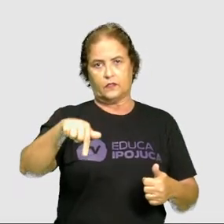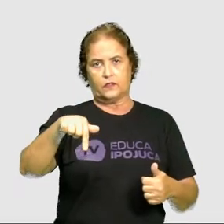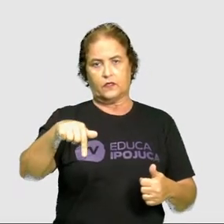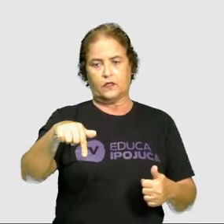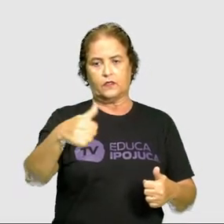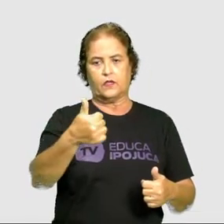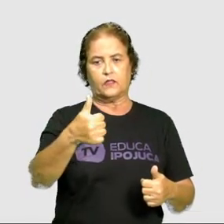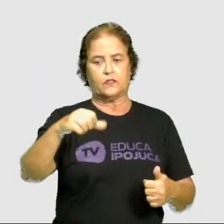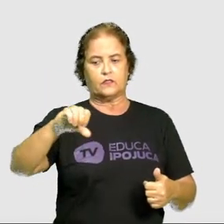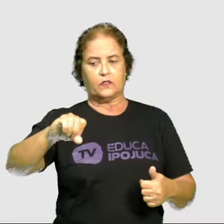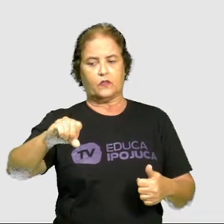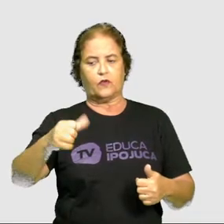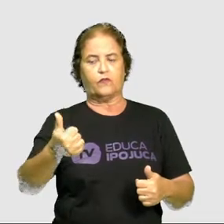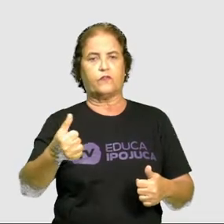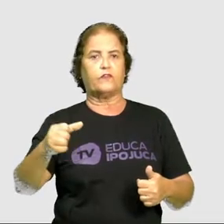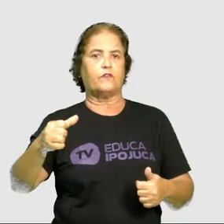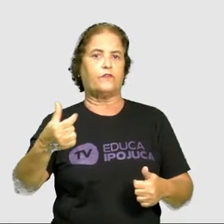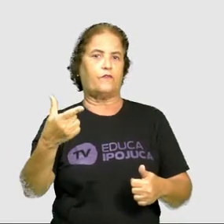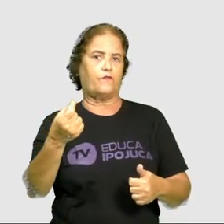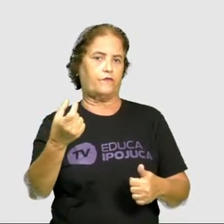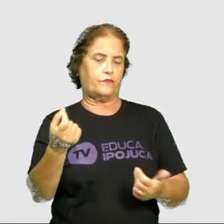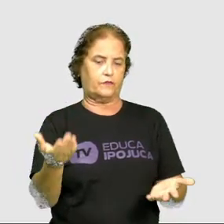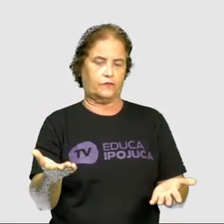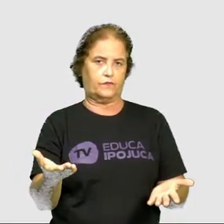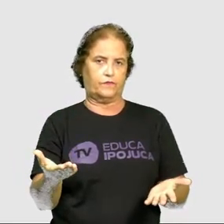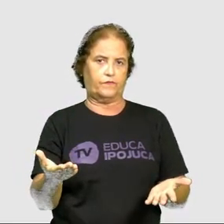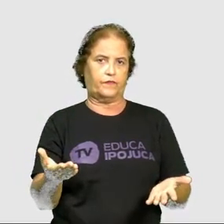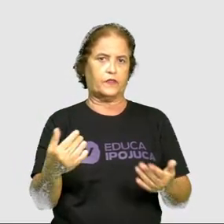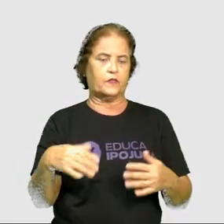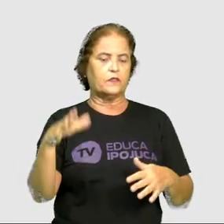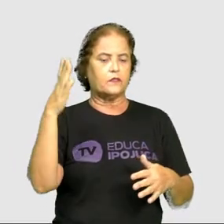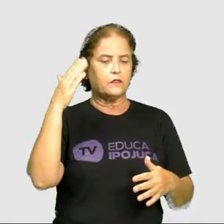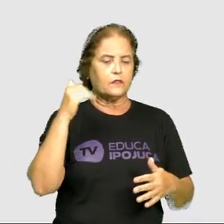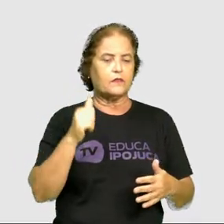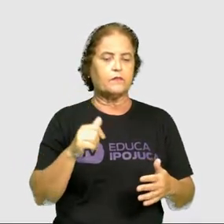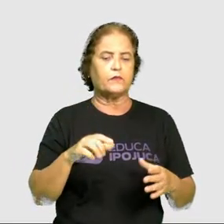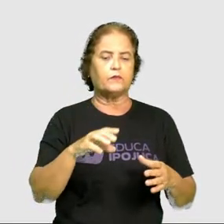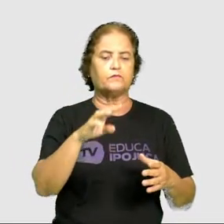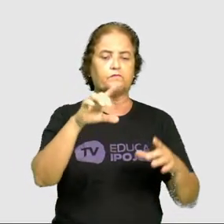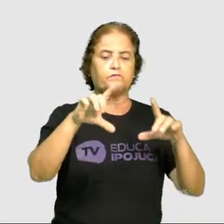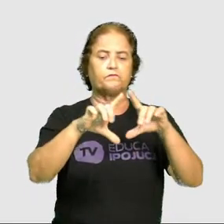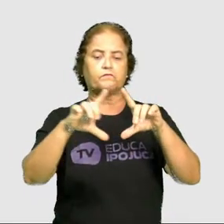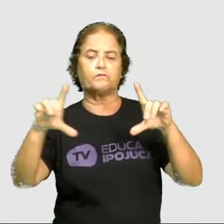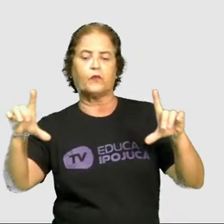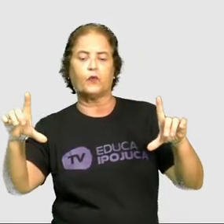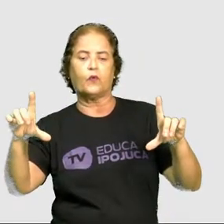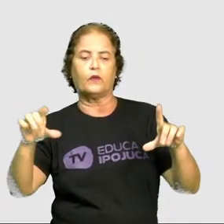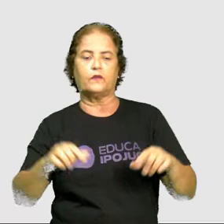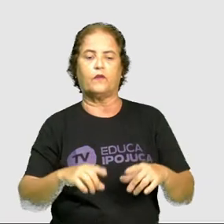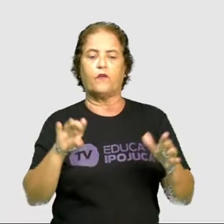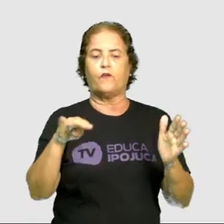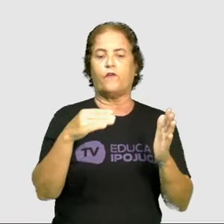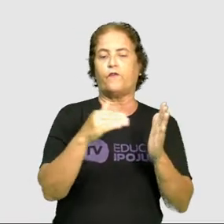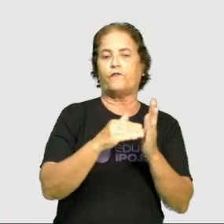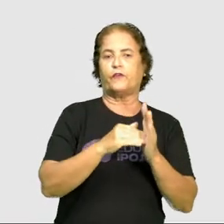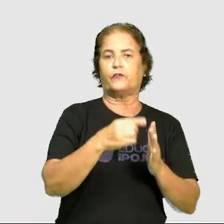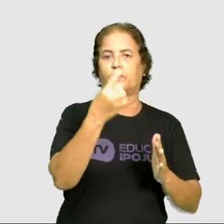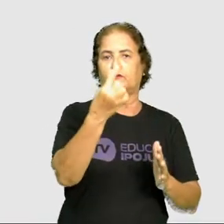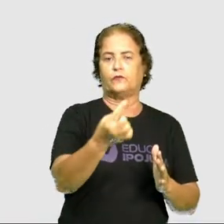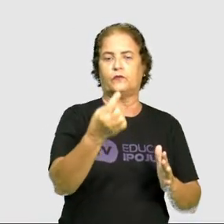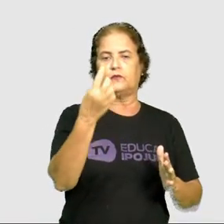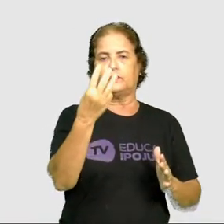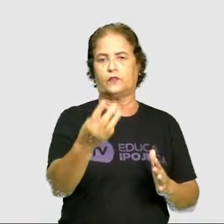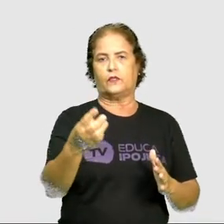20. se a gente for usar o quadro e resoluções, o número que falta é o 1, o 3,